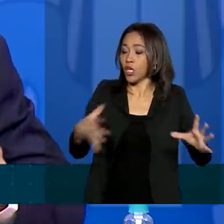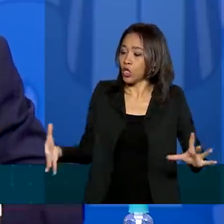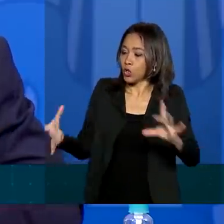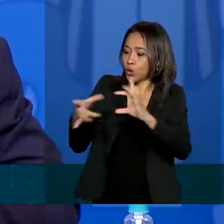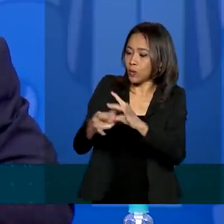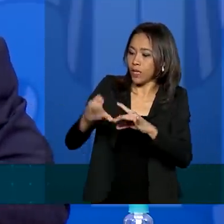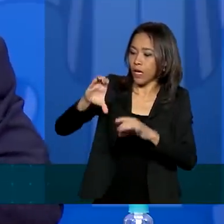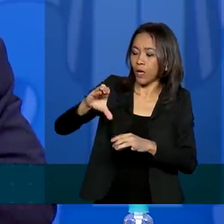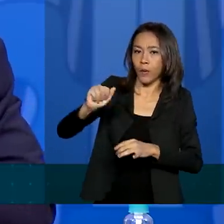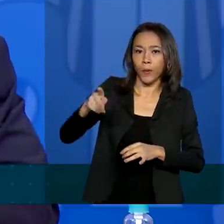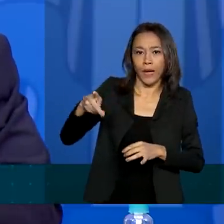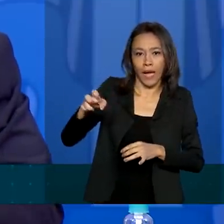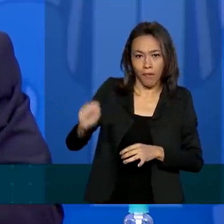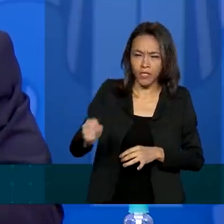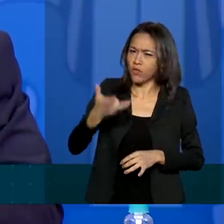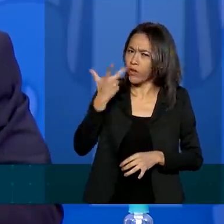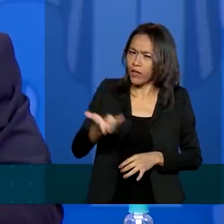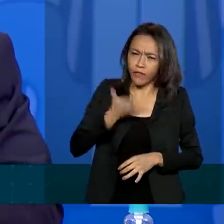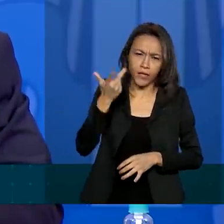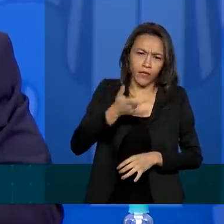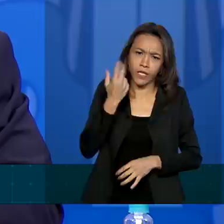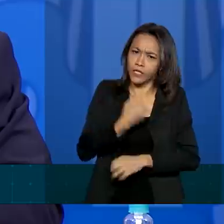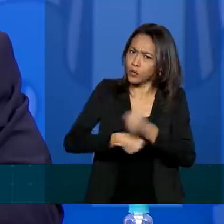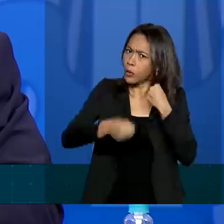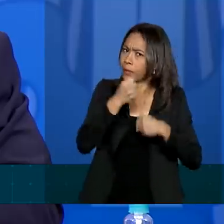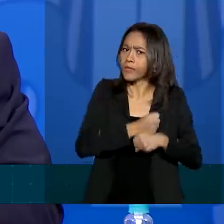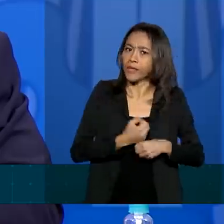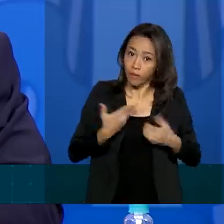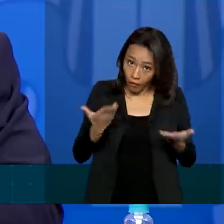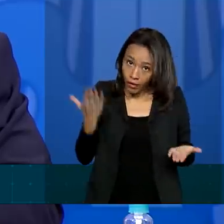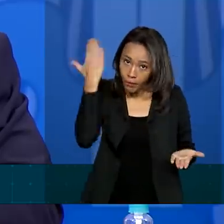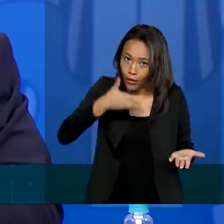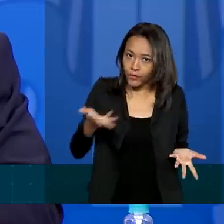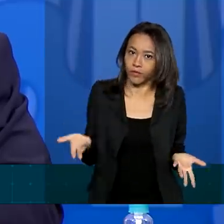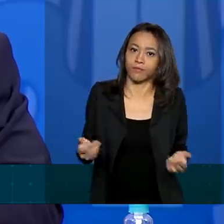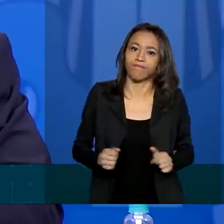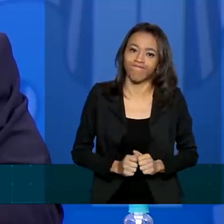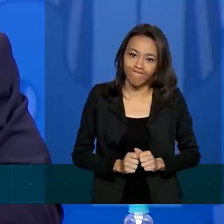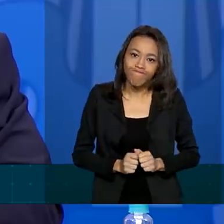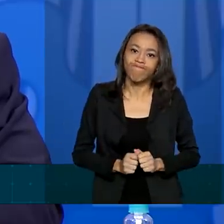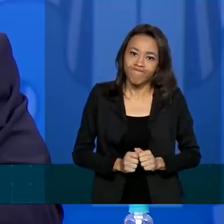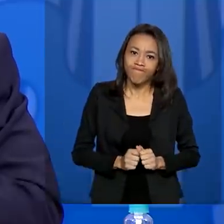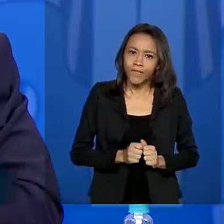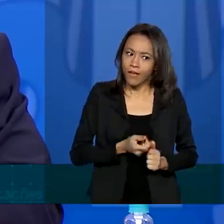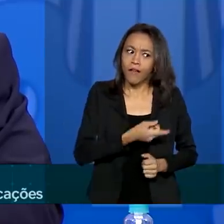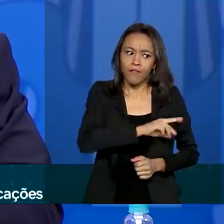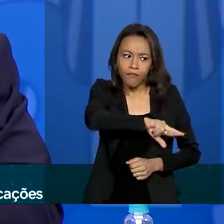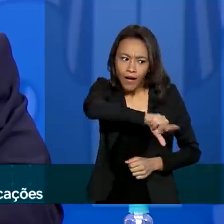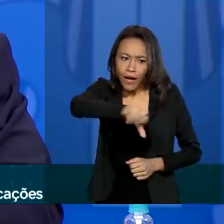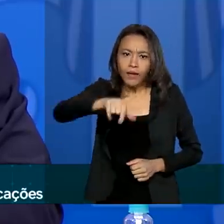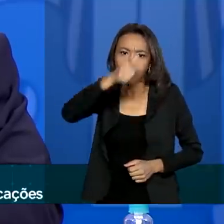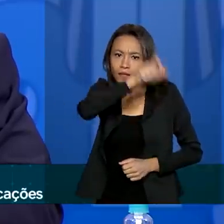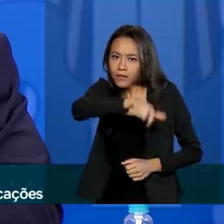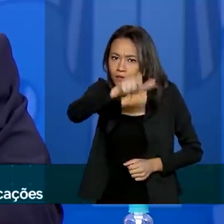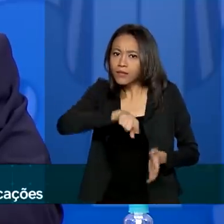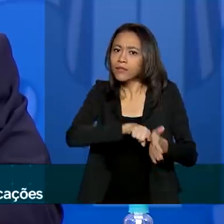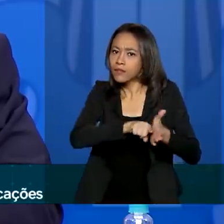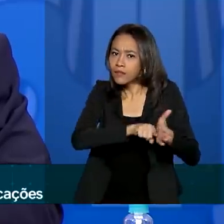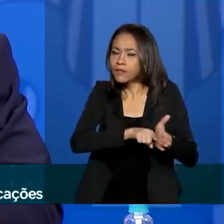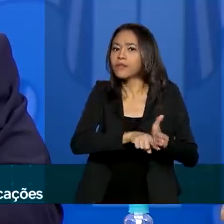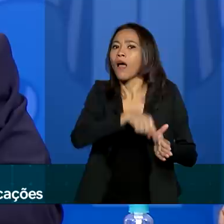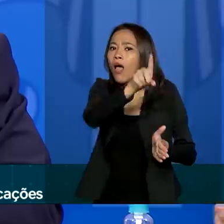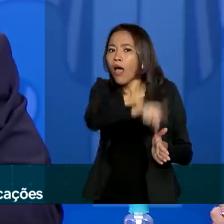falei disso o ano passado inteiro, e está aí a prova disso. Muitos deles são bolsistas e a gente está conseguindo um resultado